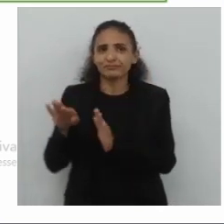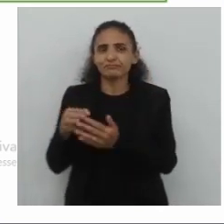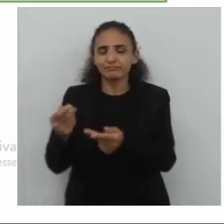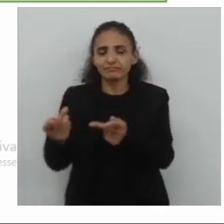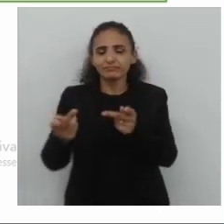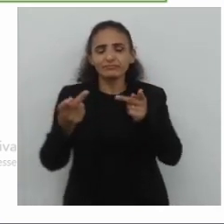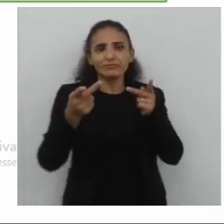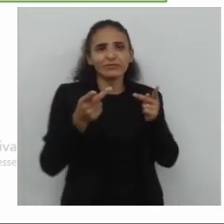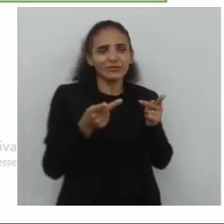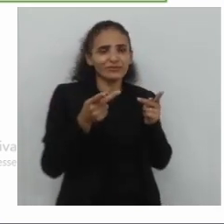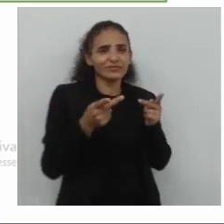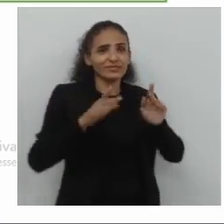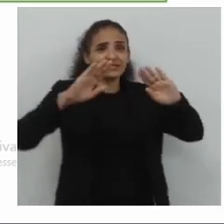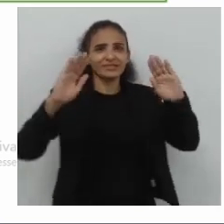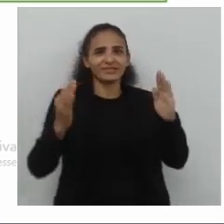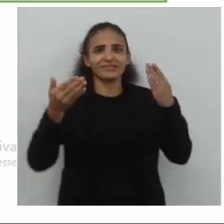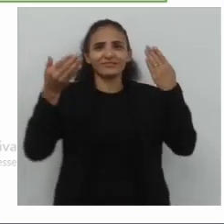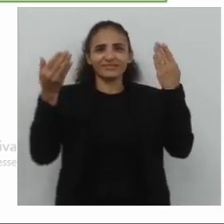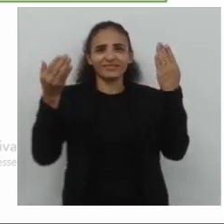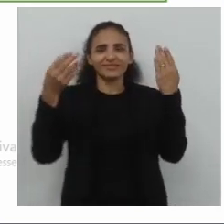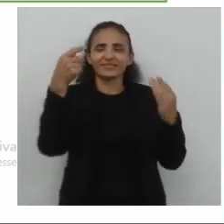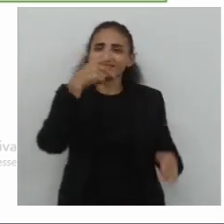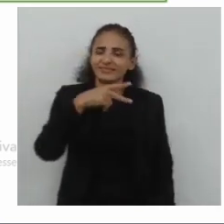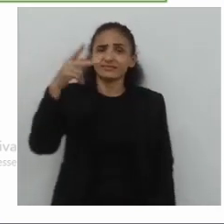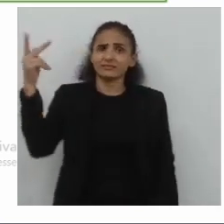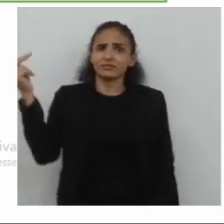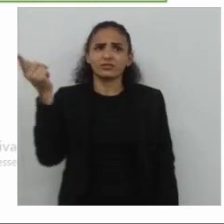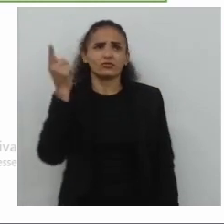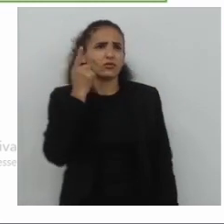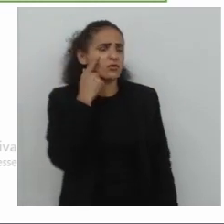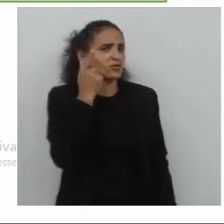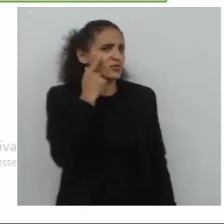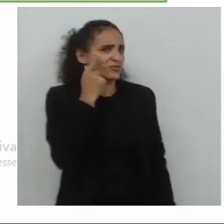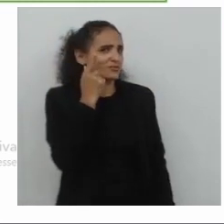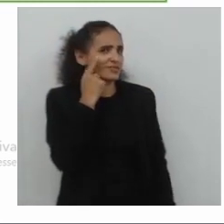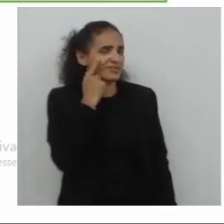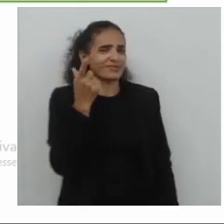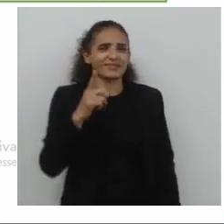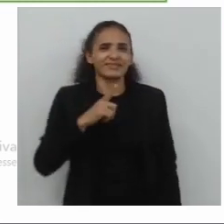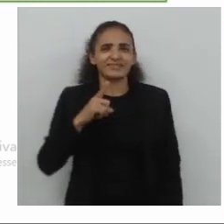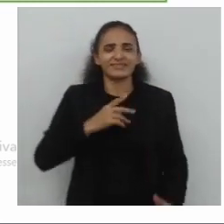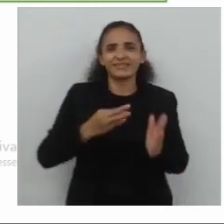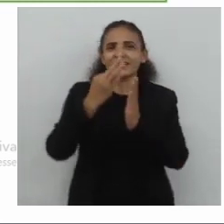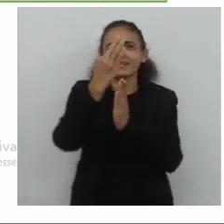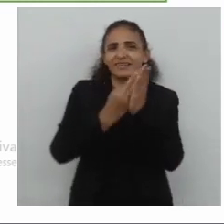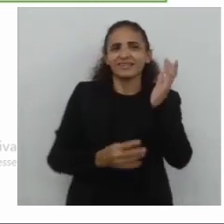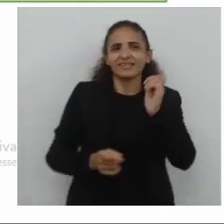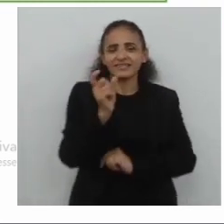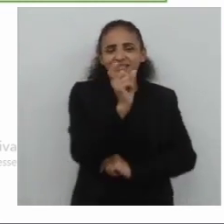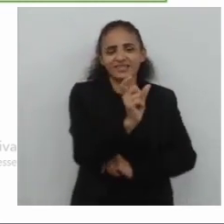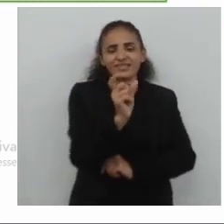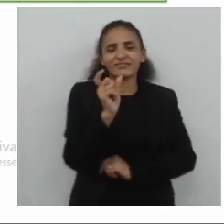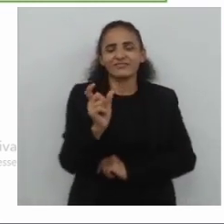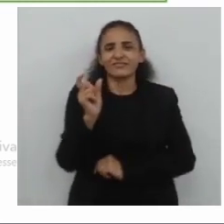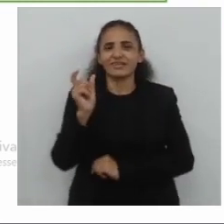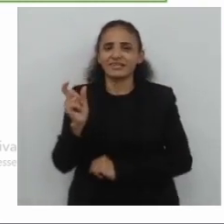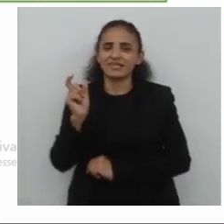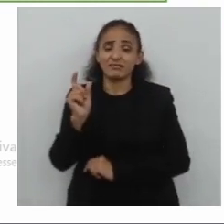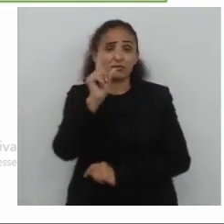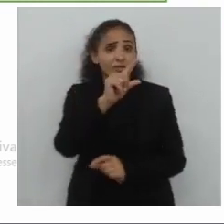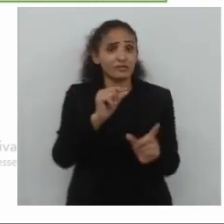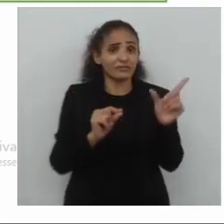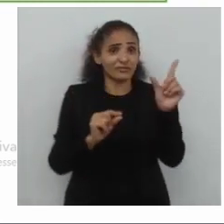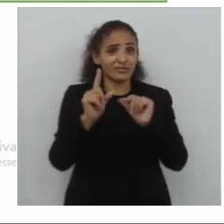convite de festa nordestina. Se você observar bem, certo? Aqui o texto, as palavras, a